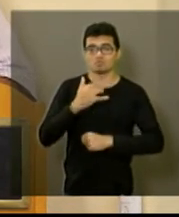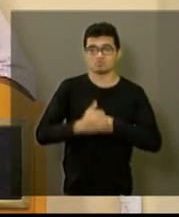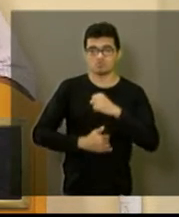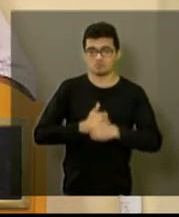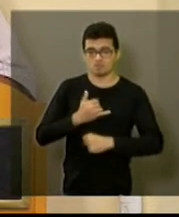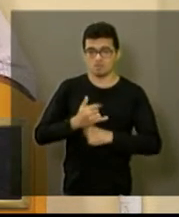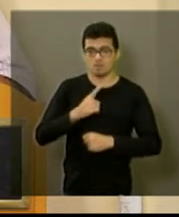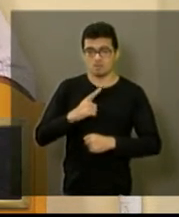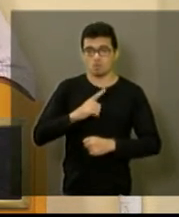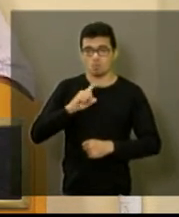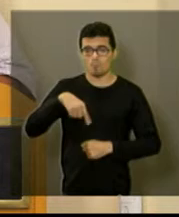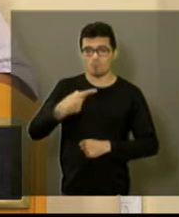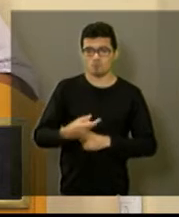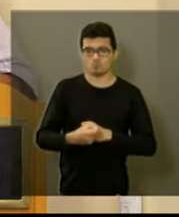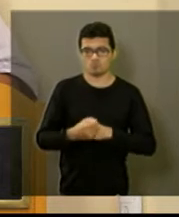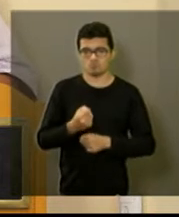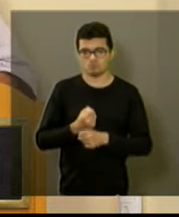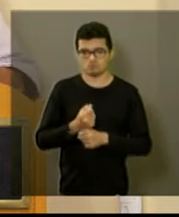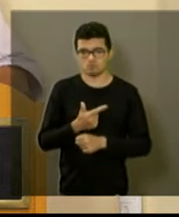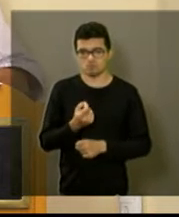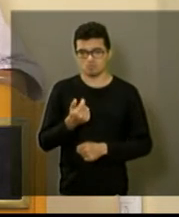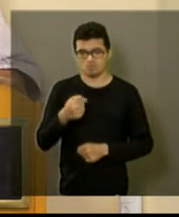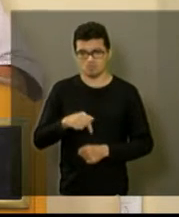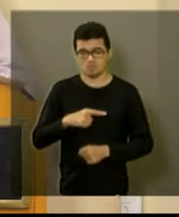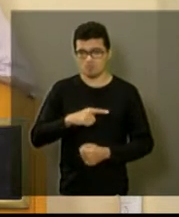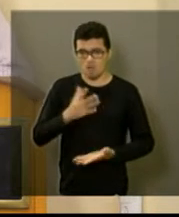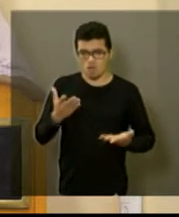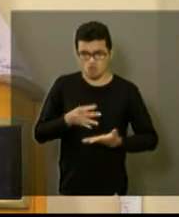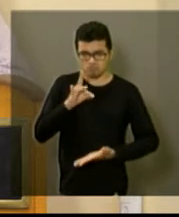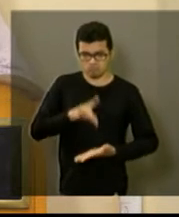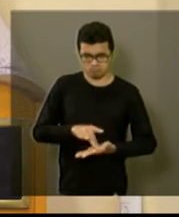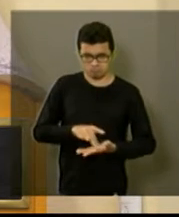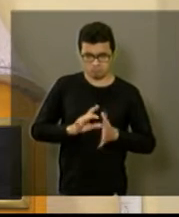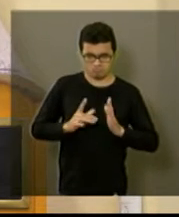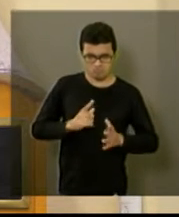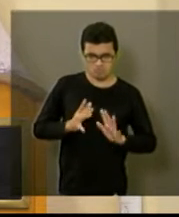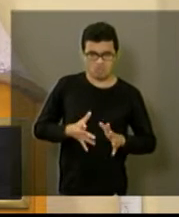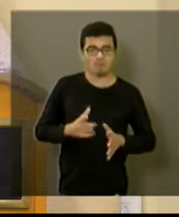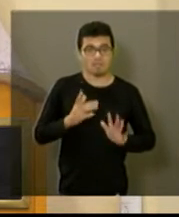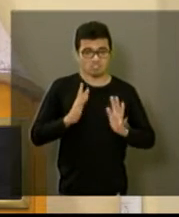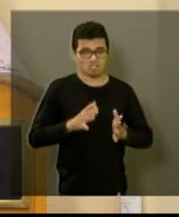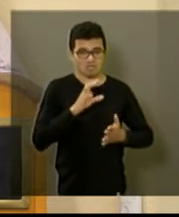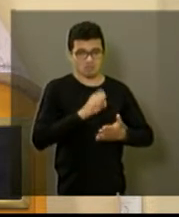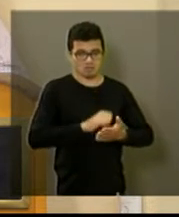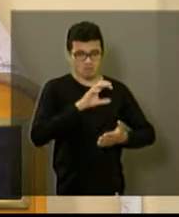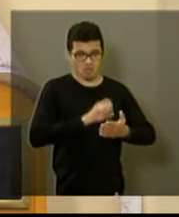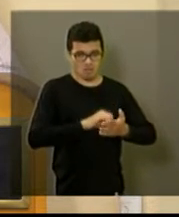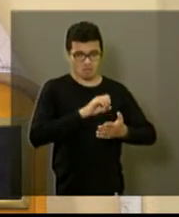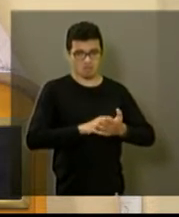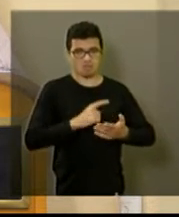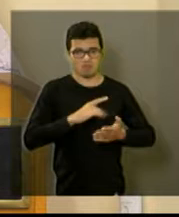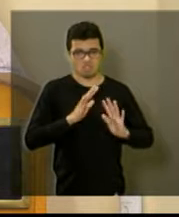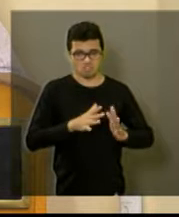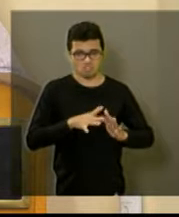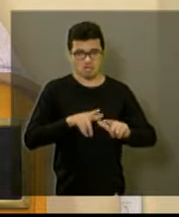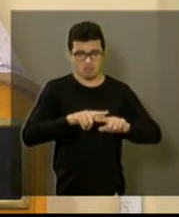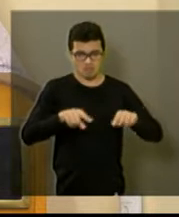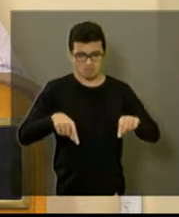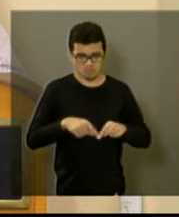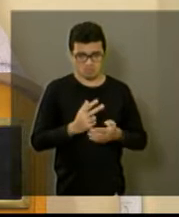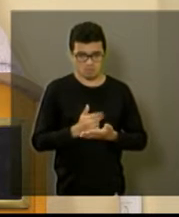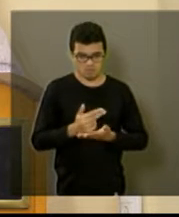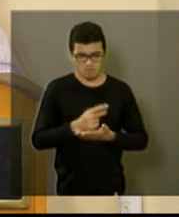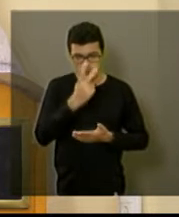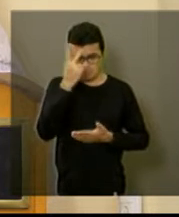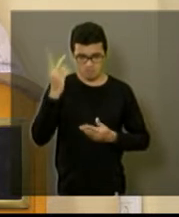para o próximo ano. Então, ele não está efetivo agora? Já estão sendo cadastradas as plantas já. A pessoa entra com a planta na